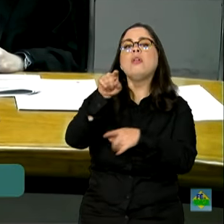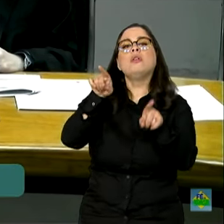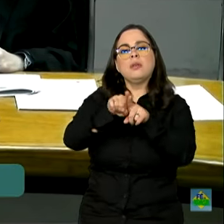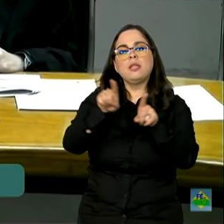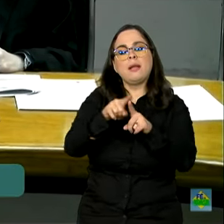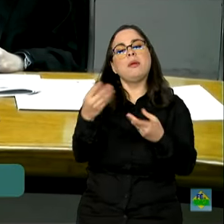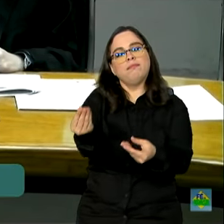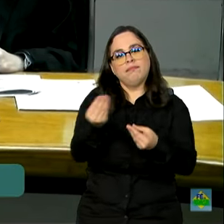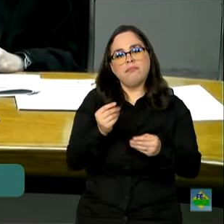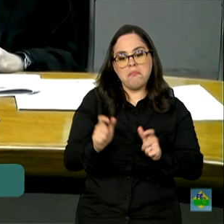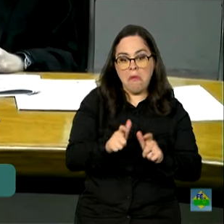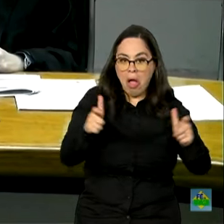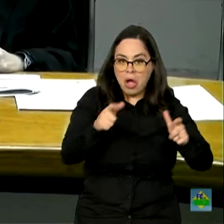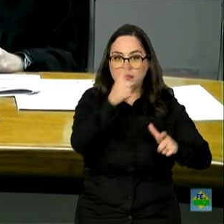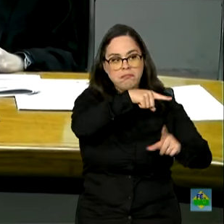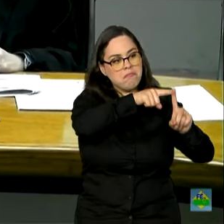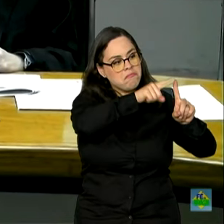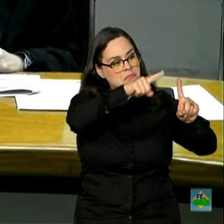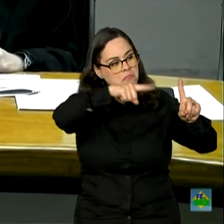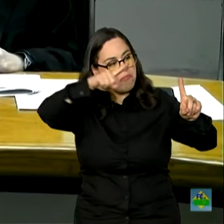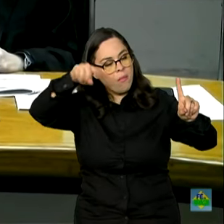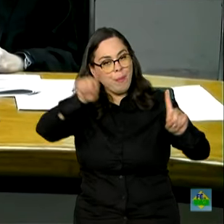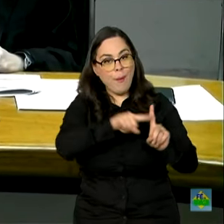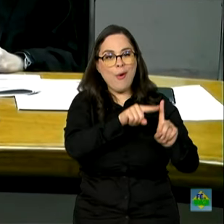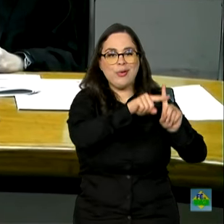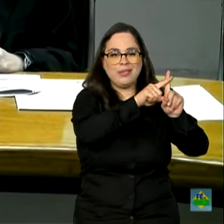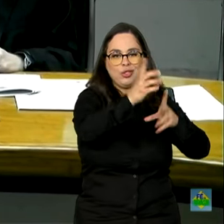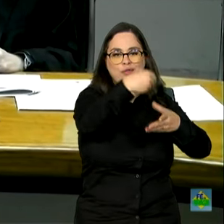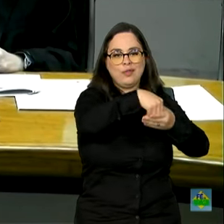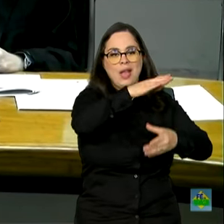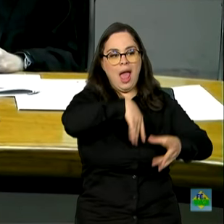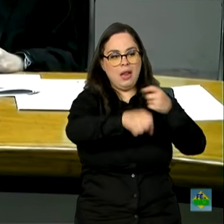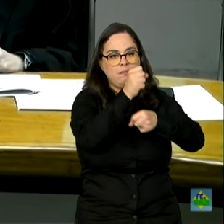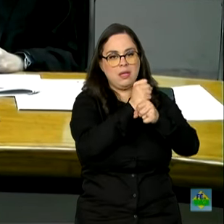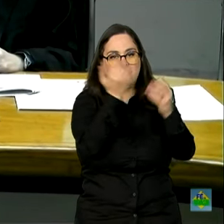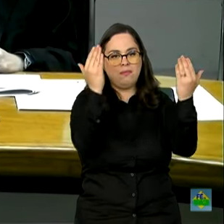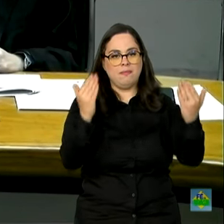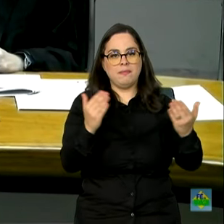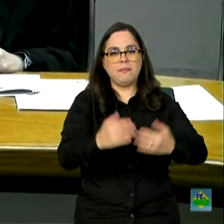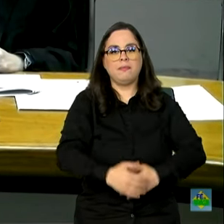crescimento, todos eles com variação positiva em relação ao ano anterior.